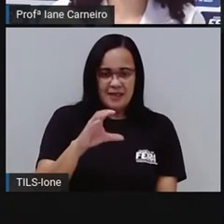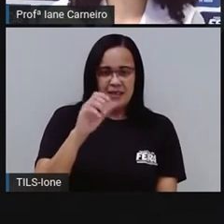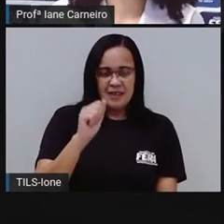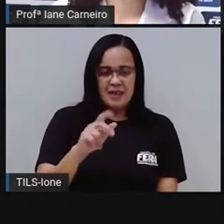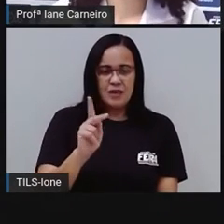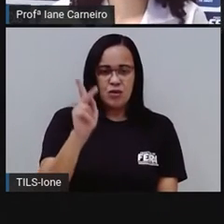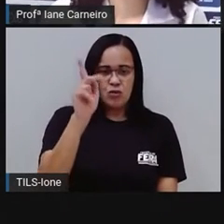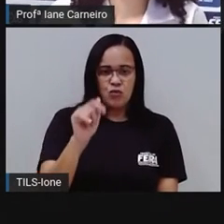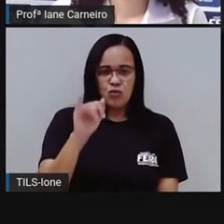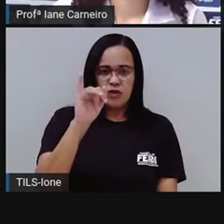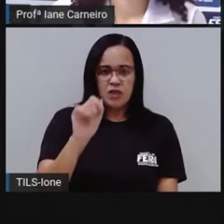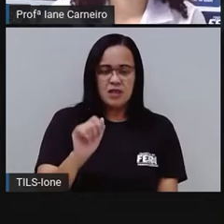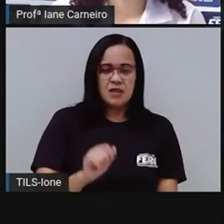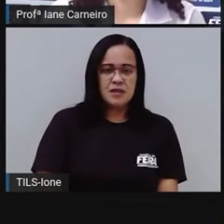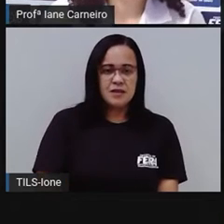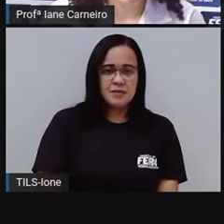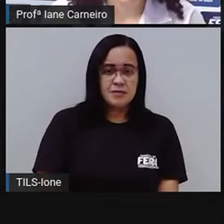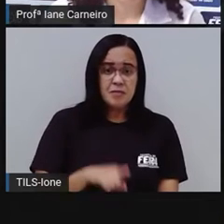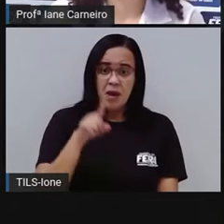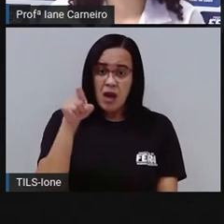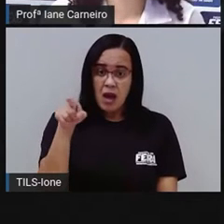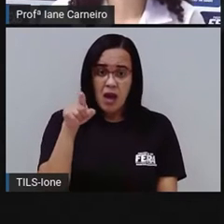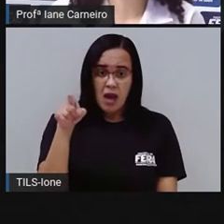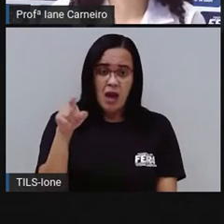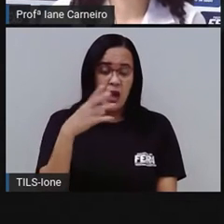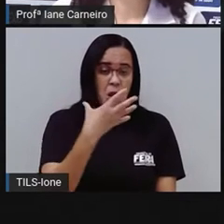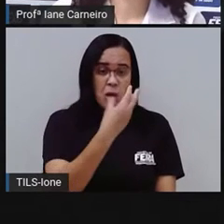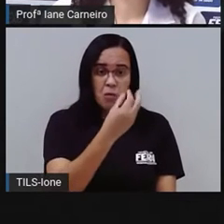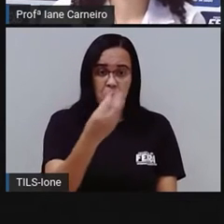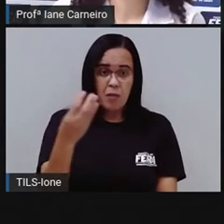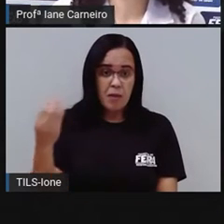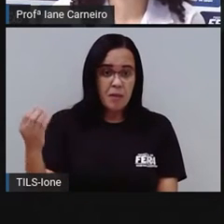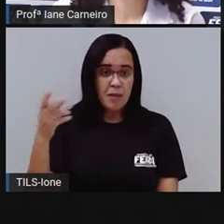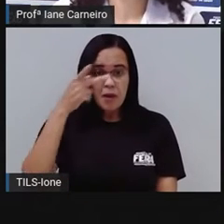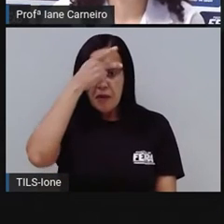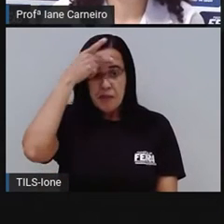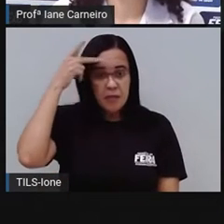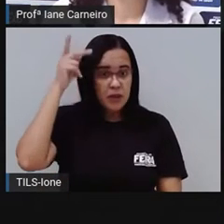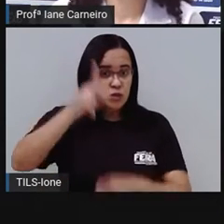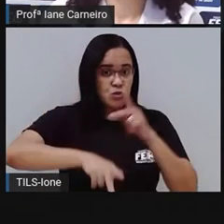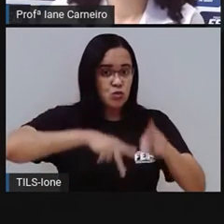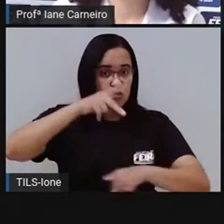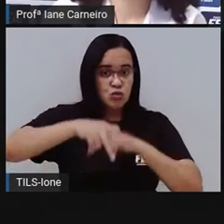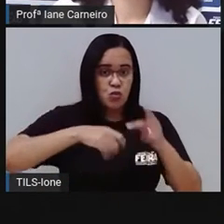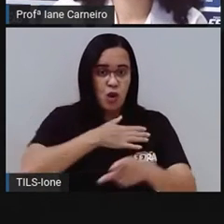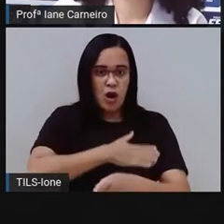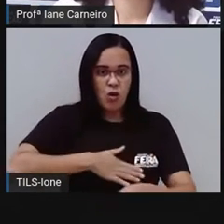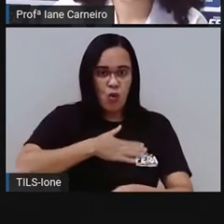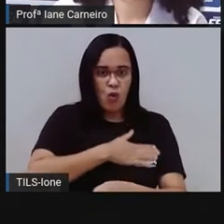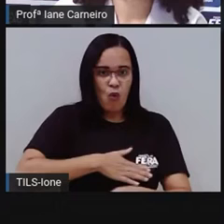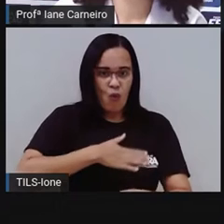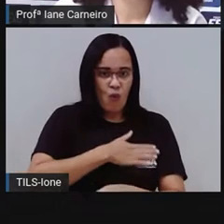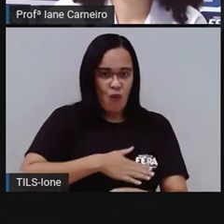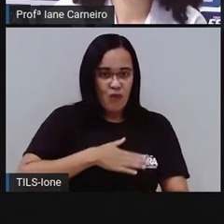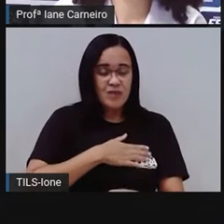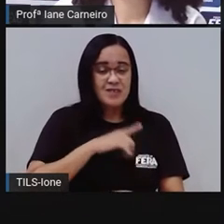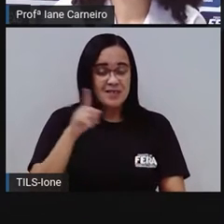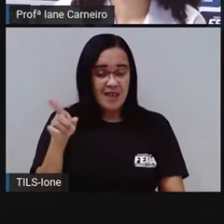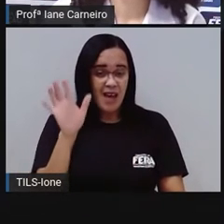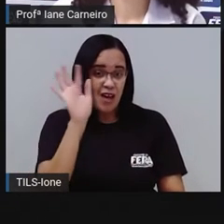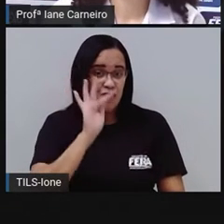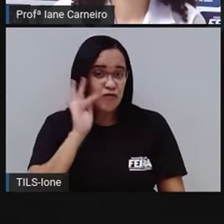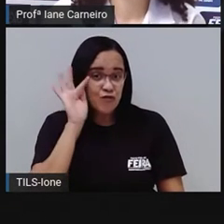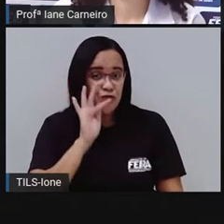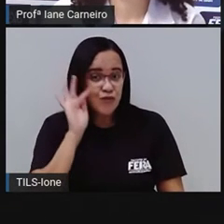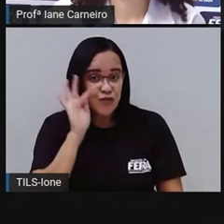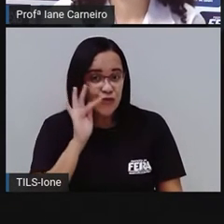Próximo. Elas são bem populares. No pomar da minha granja. Pra descansar esta fruta,